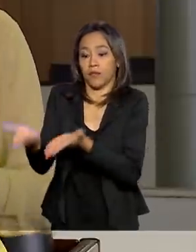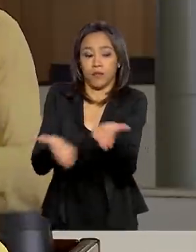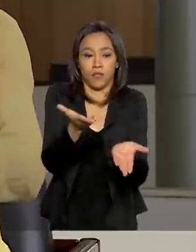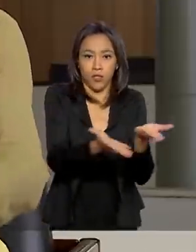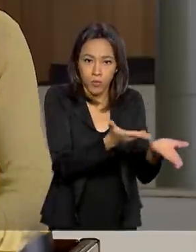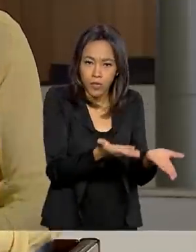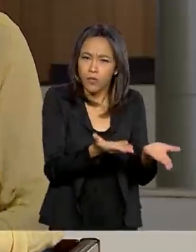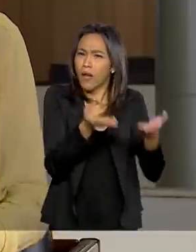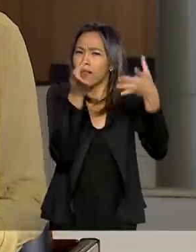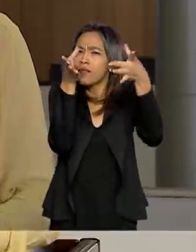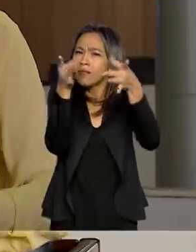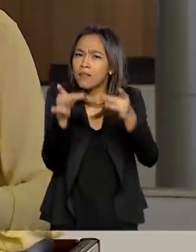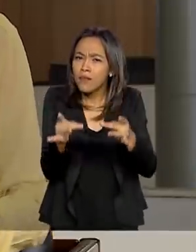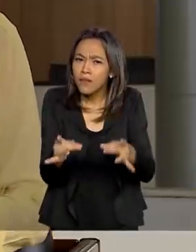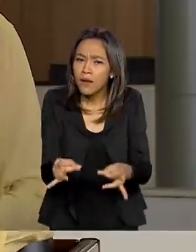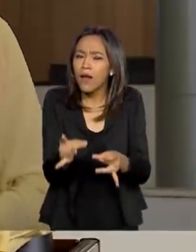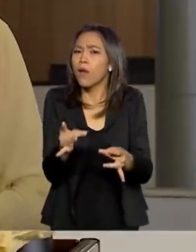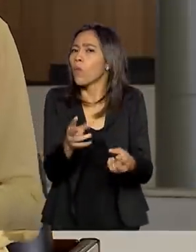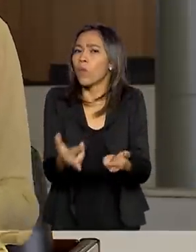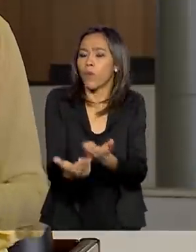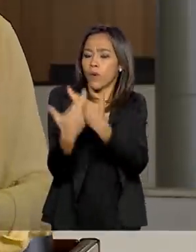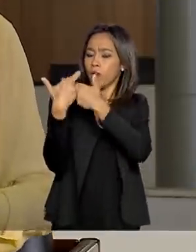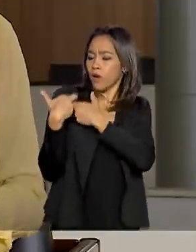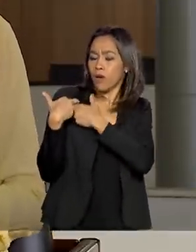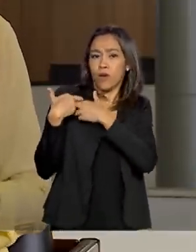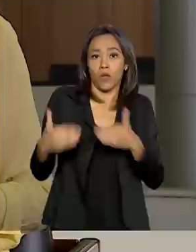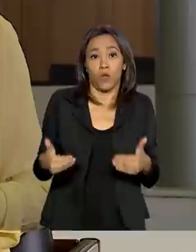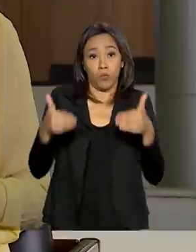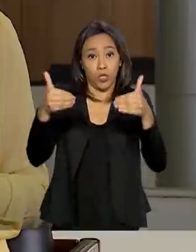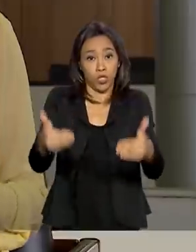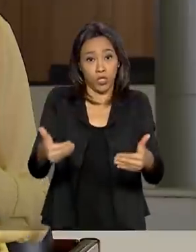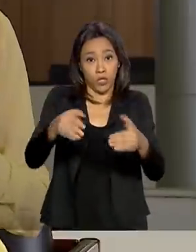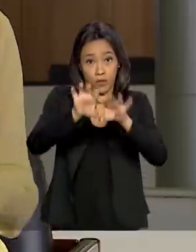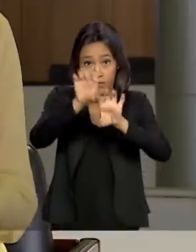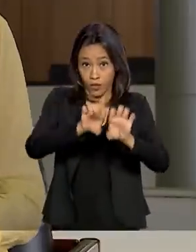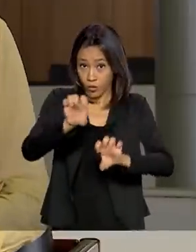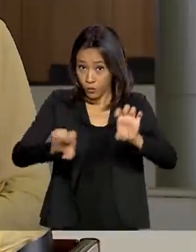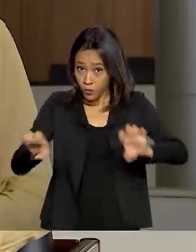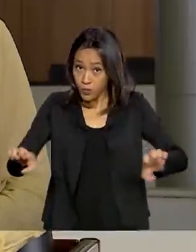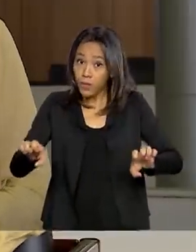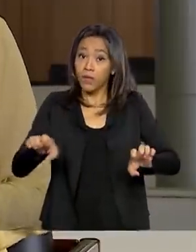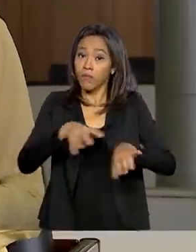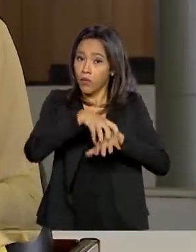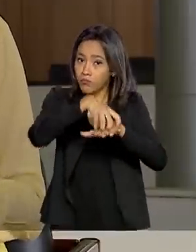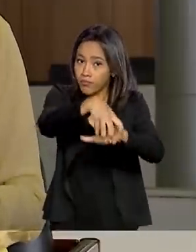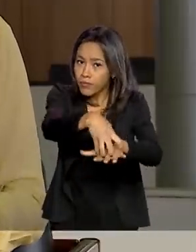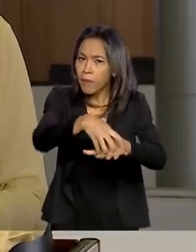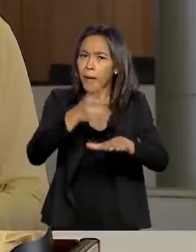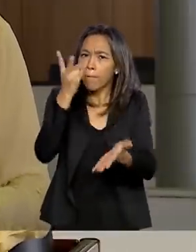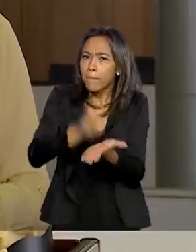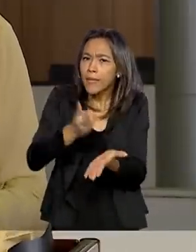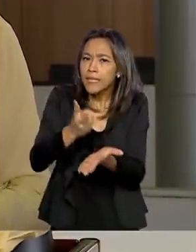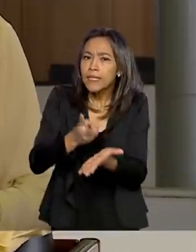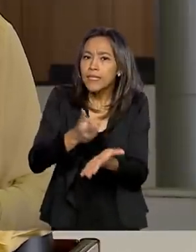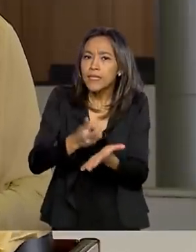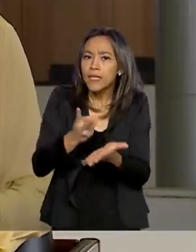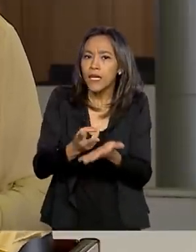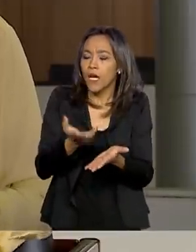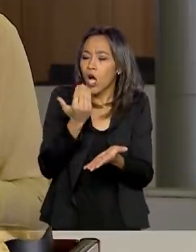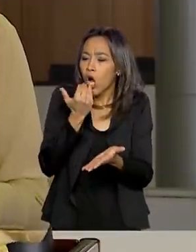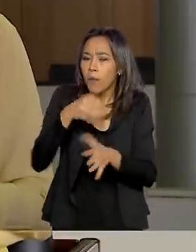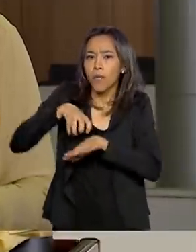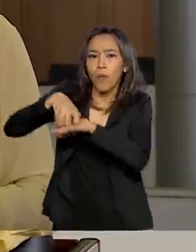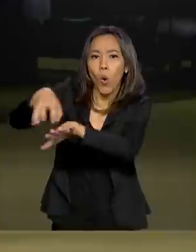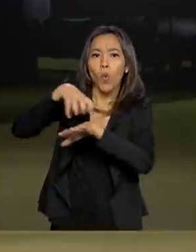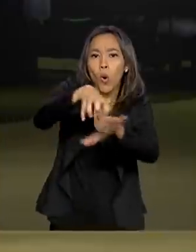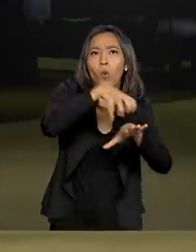para detalhar sobre o papel do Ministério da Infraestrutura na manutenção da cadeia de abastecimento do país,